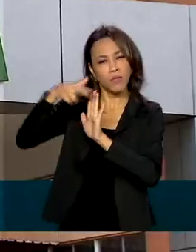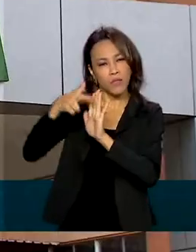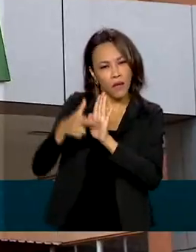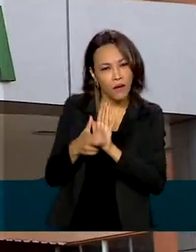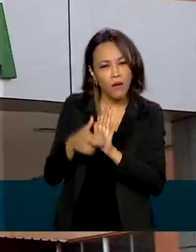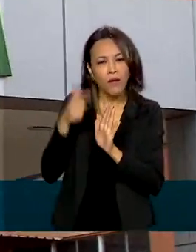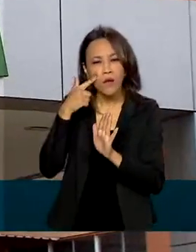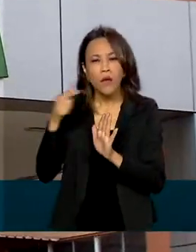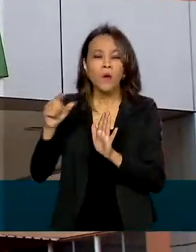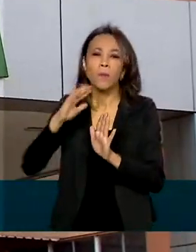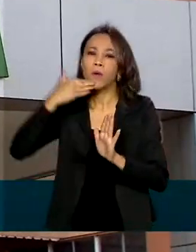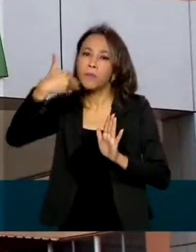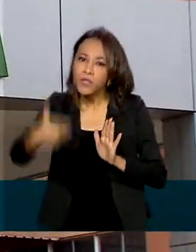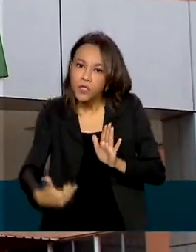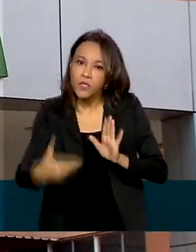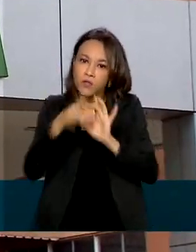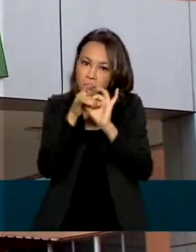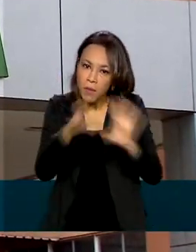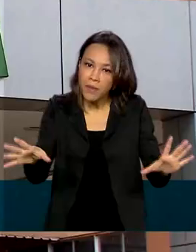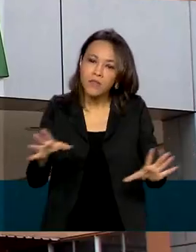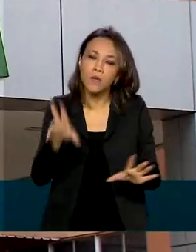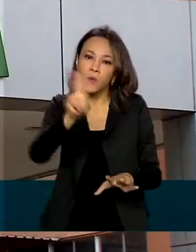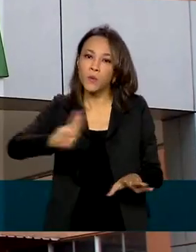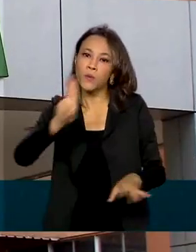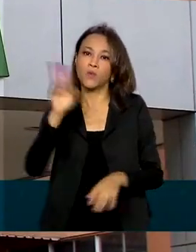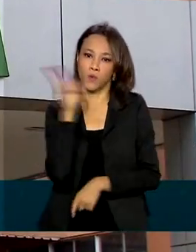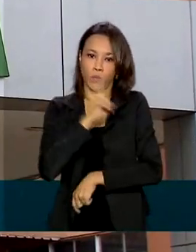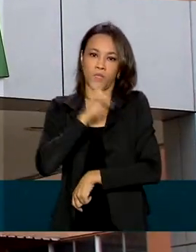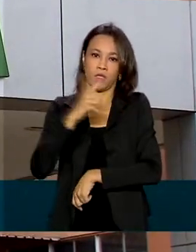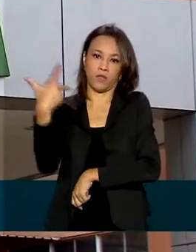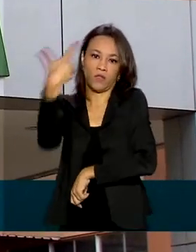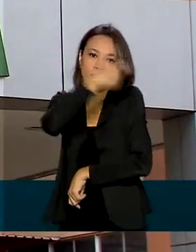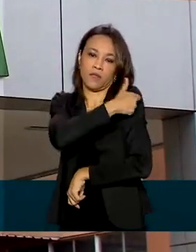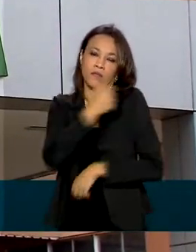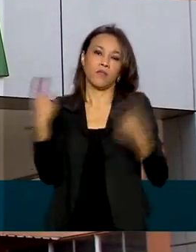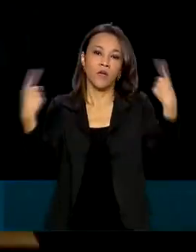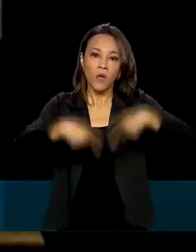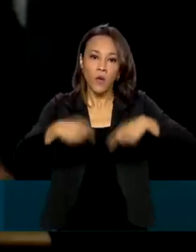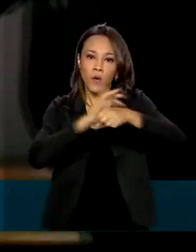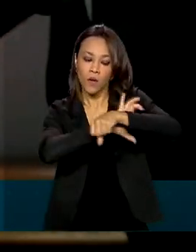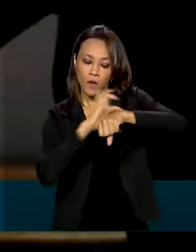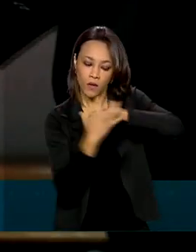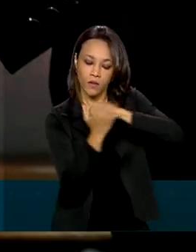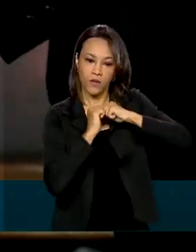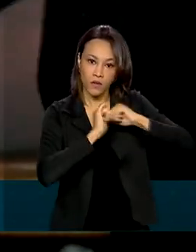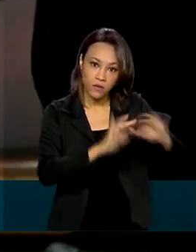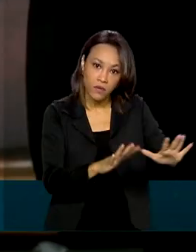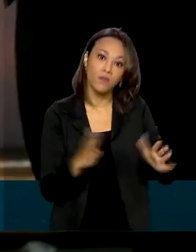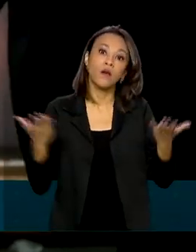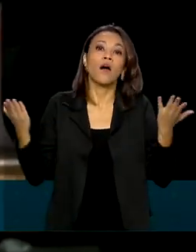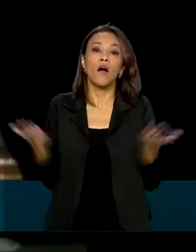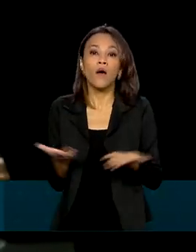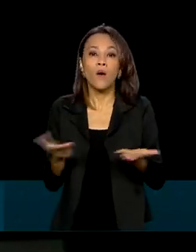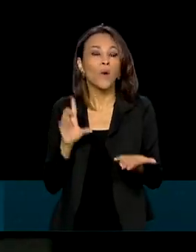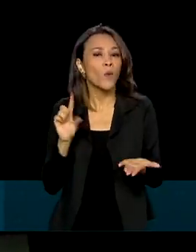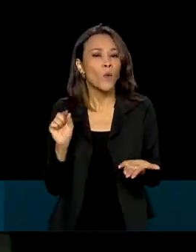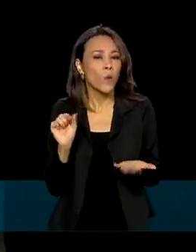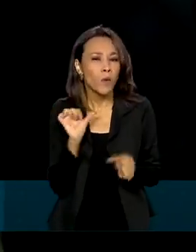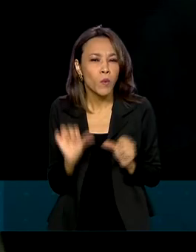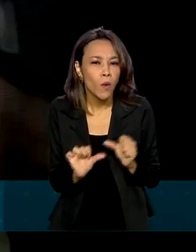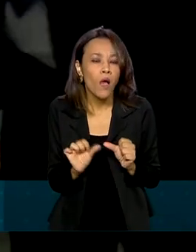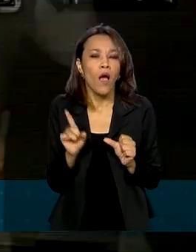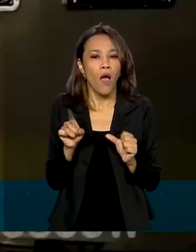submissão de pedido de autorização de uso emergencial de vacinas para a Covid-19. Agora passa a ser necessário